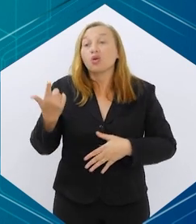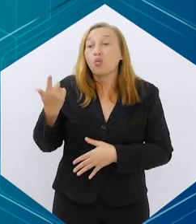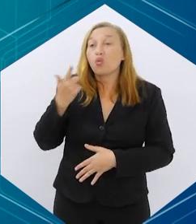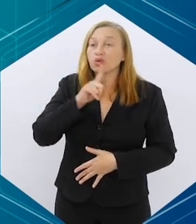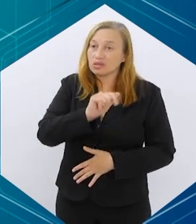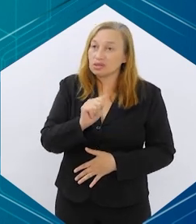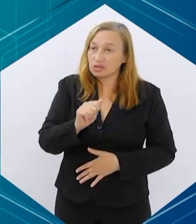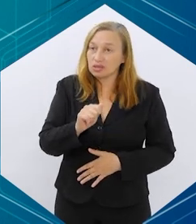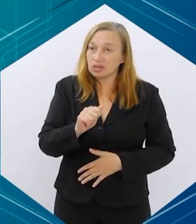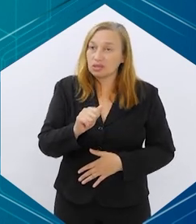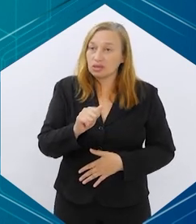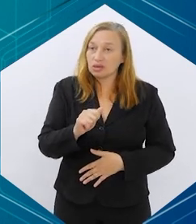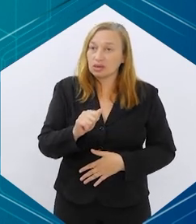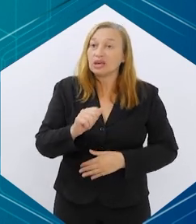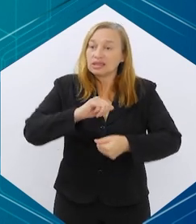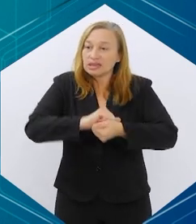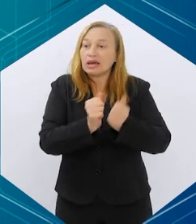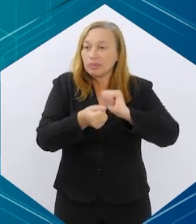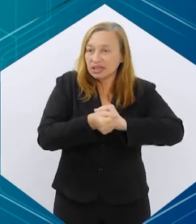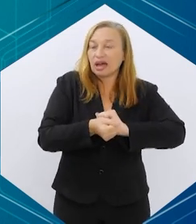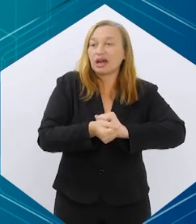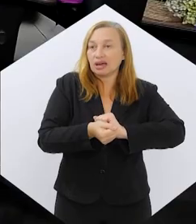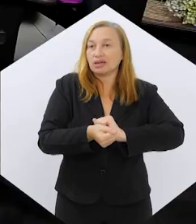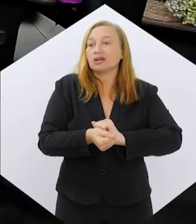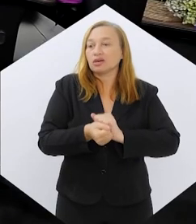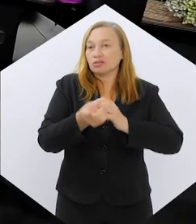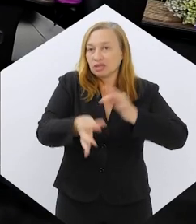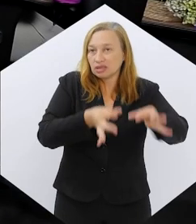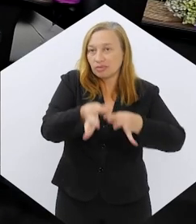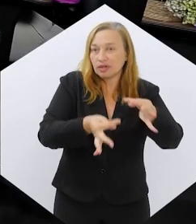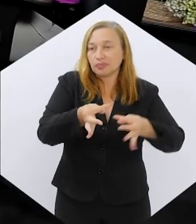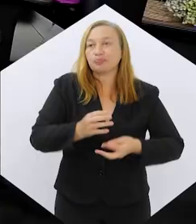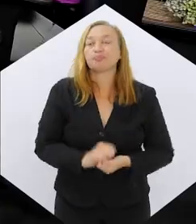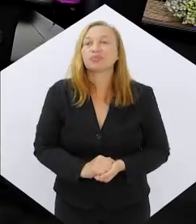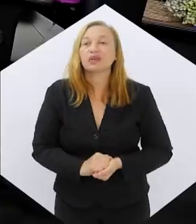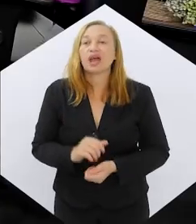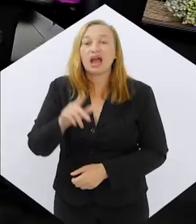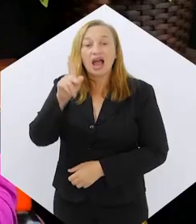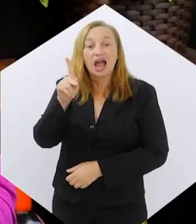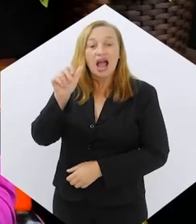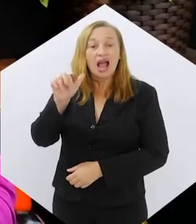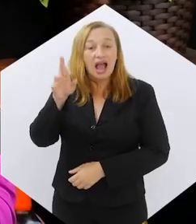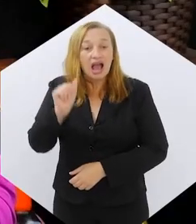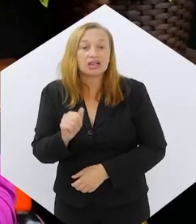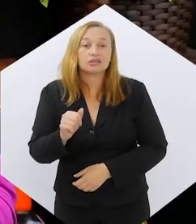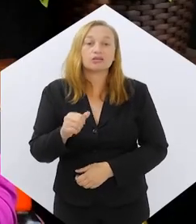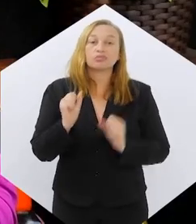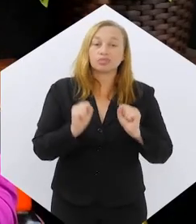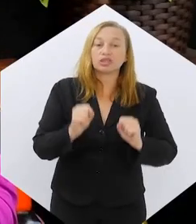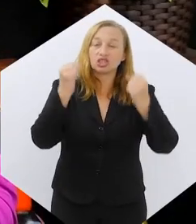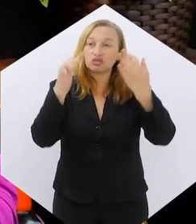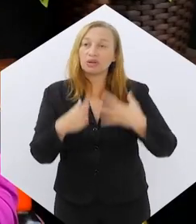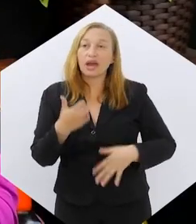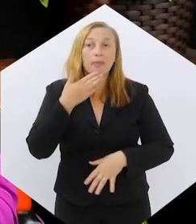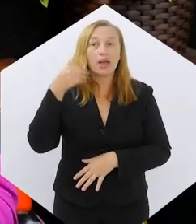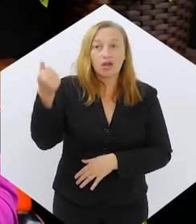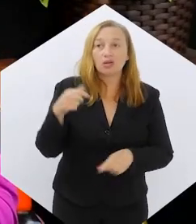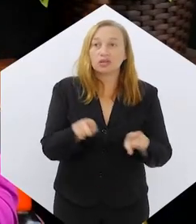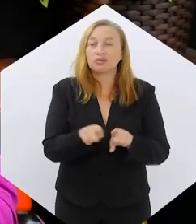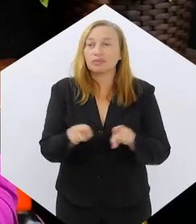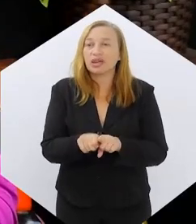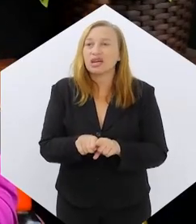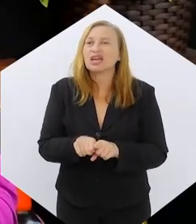fazer com que ele consiga aderir ao tratamento. Doutora Carla, se puder falar para a gente também, explicar um pouquinho melhor,